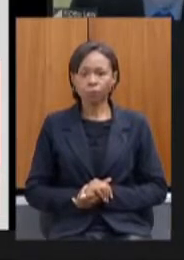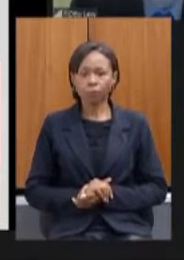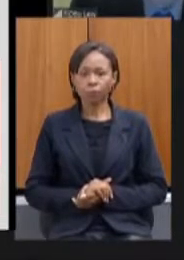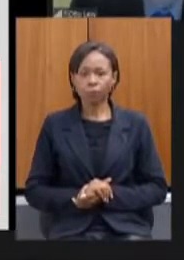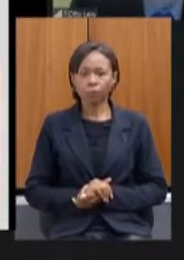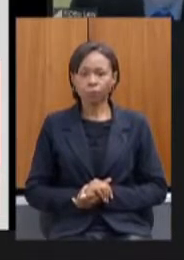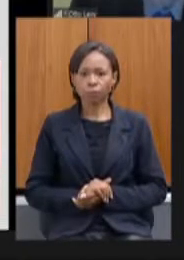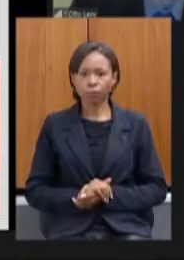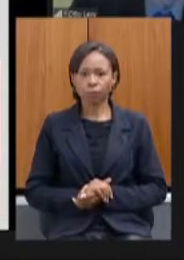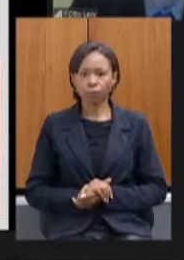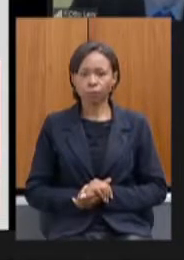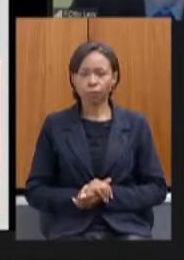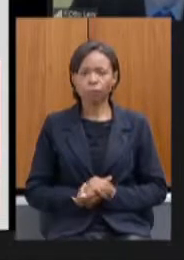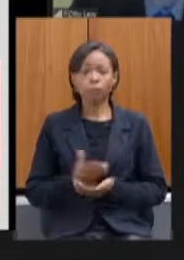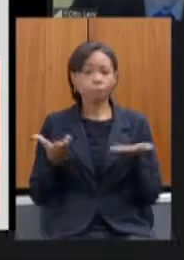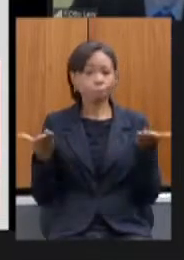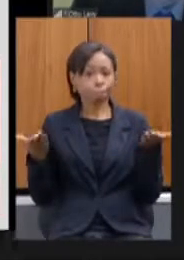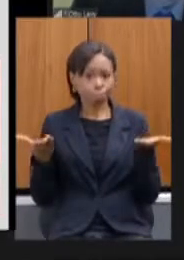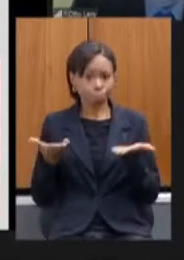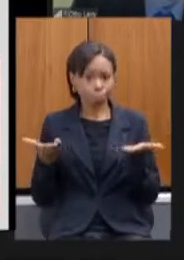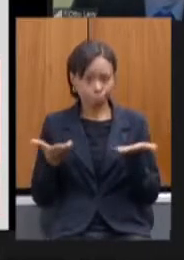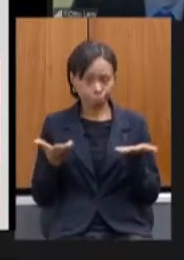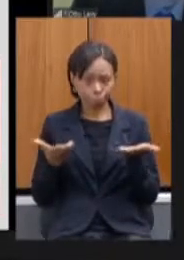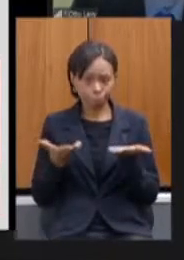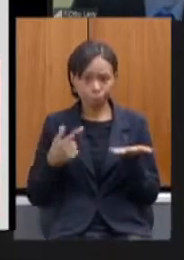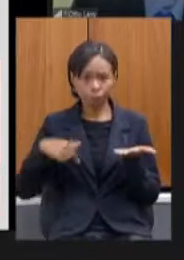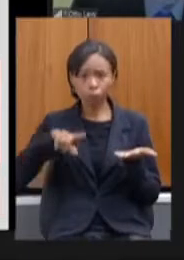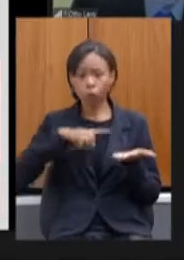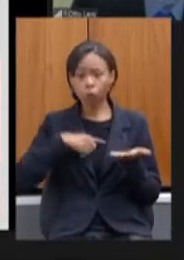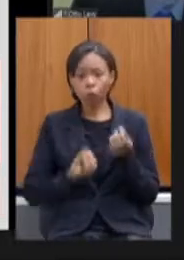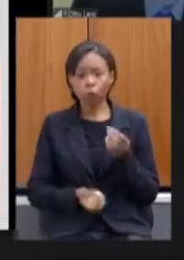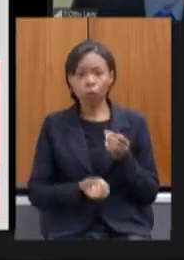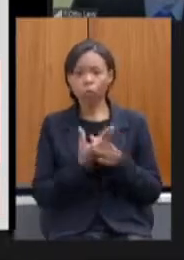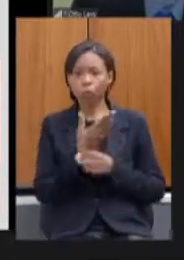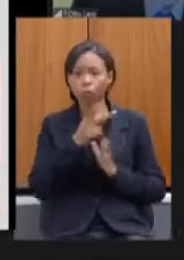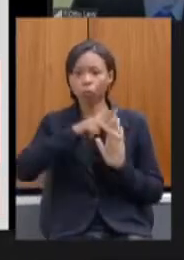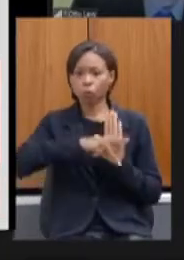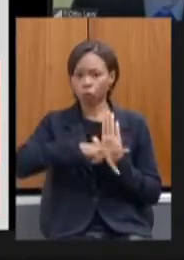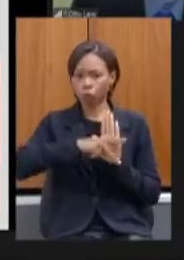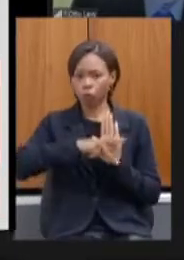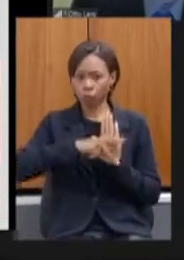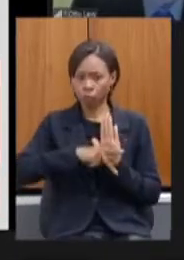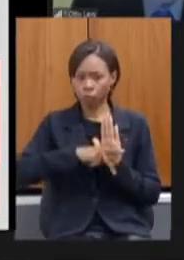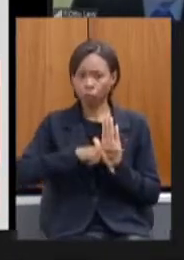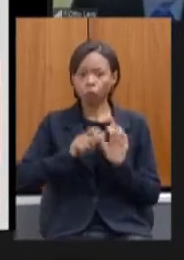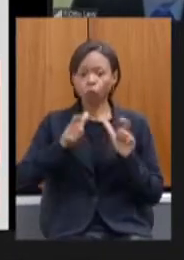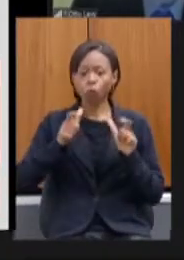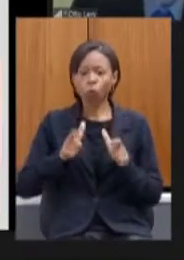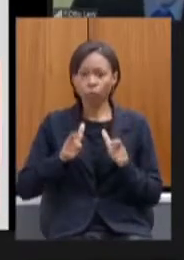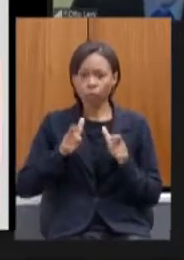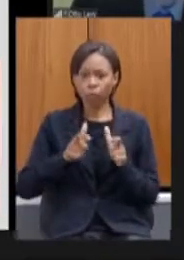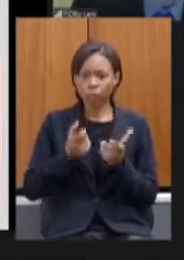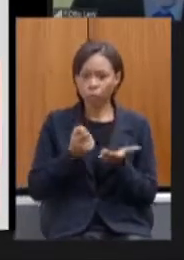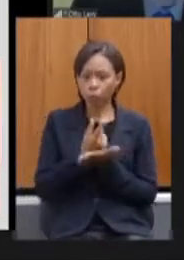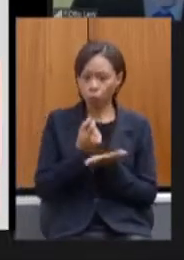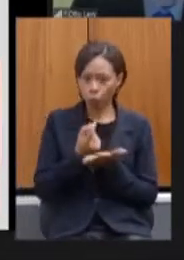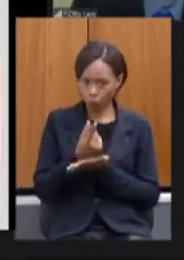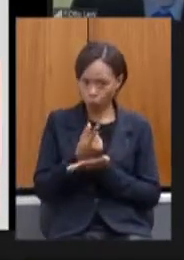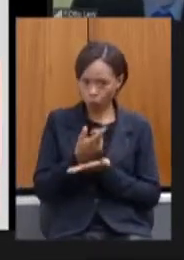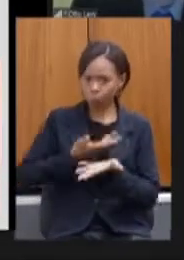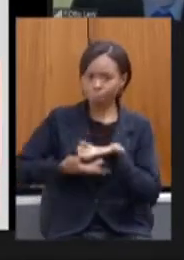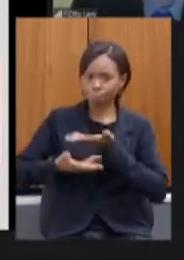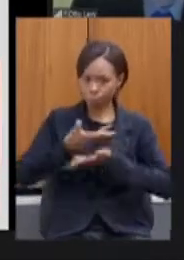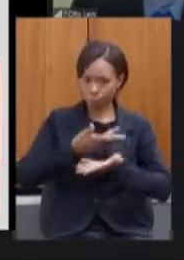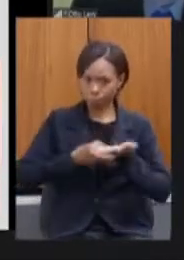estamos agora implementando o projeto do centro de compras compartilhados que